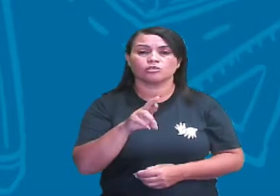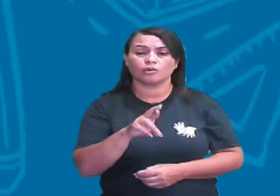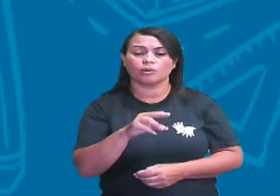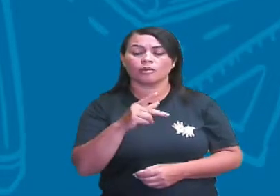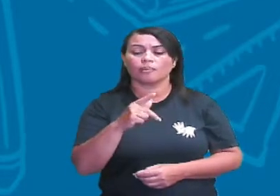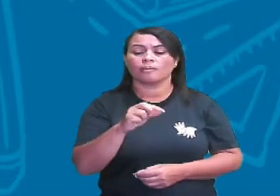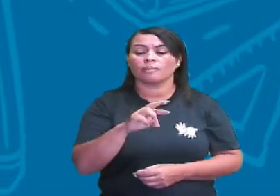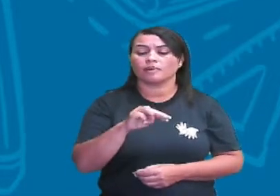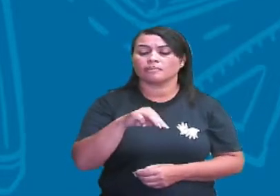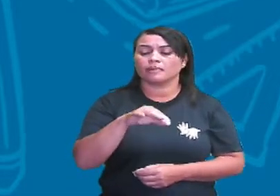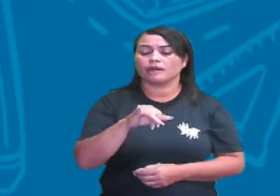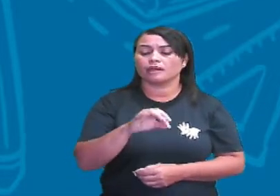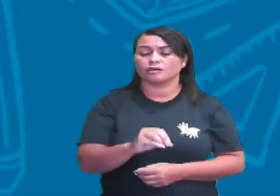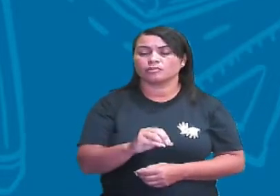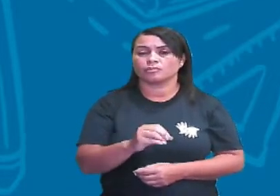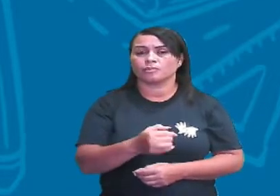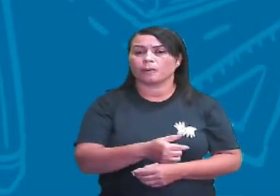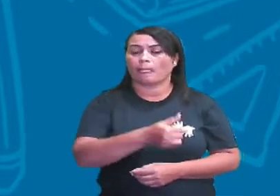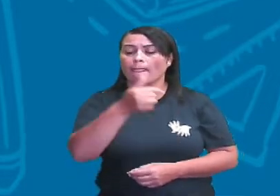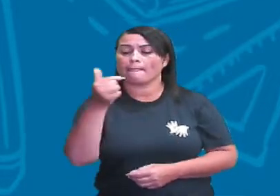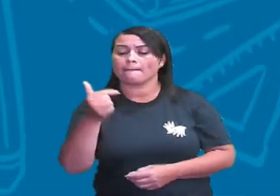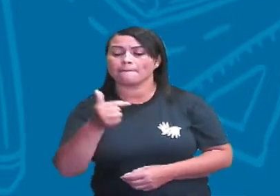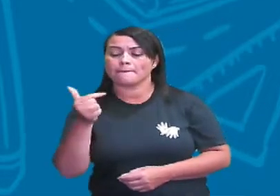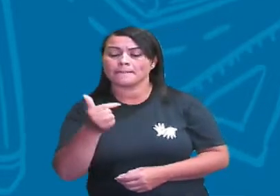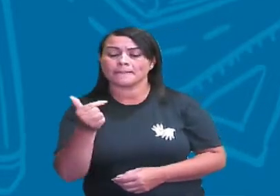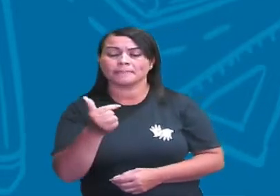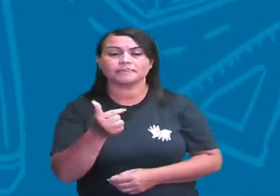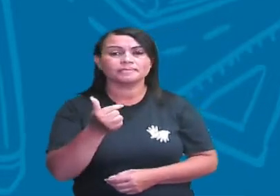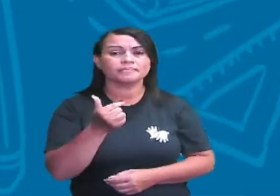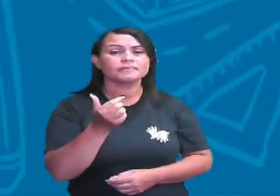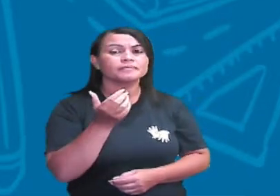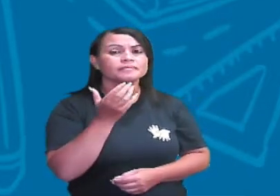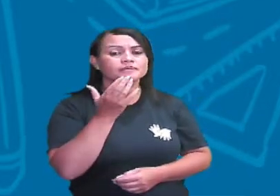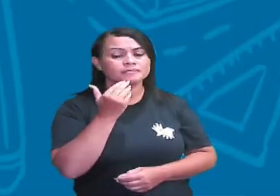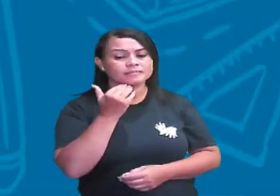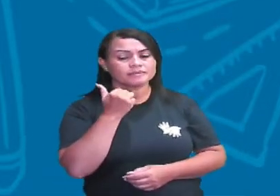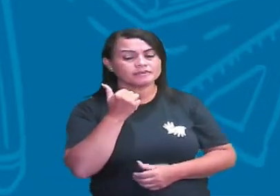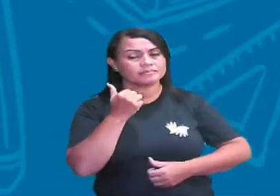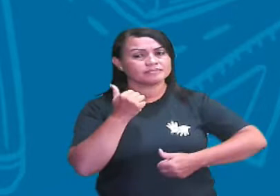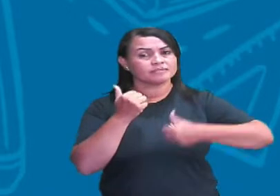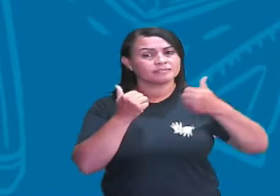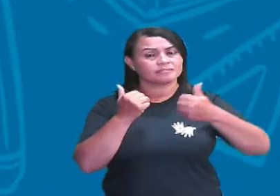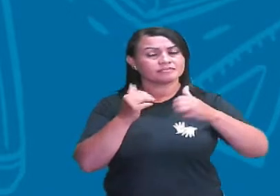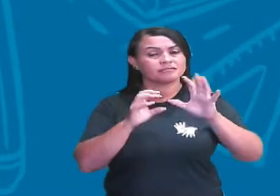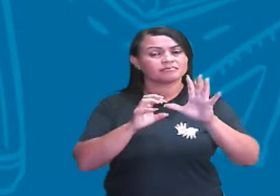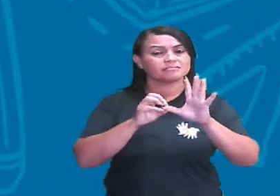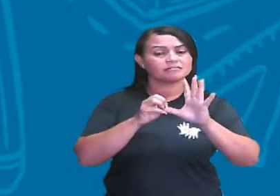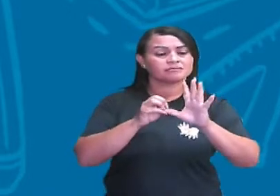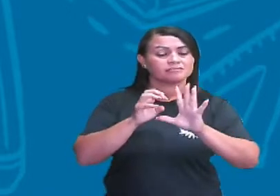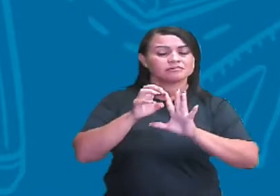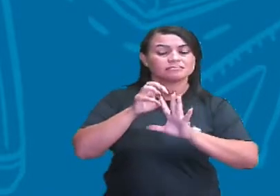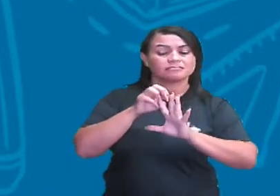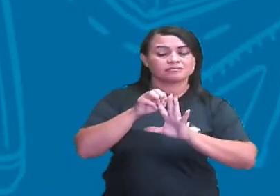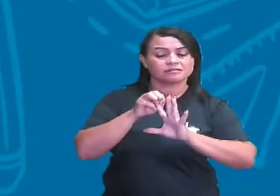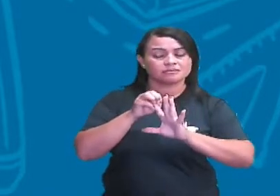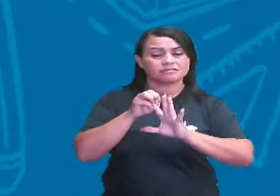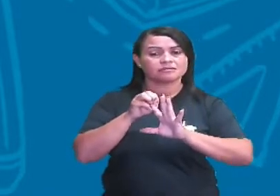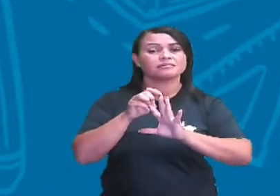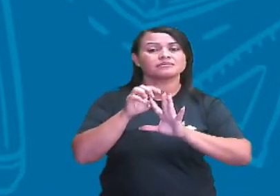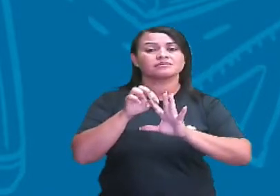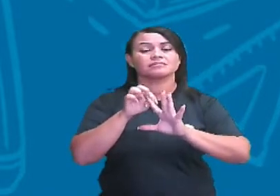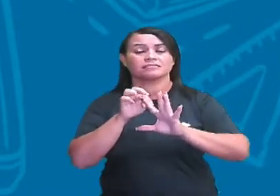consumidor secundário vai se alimentar do consumidor primário, e o consumidor terciário vai se